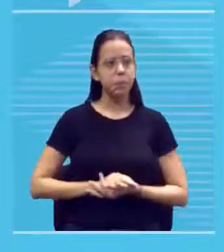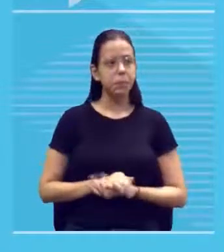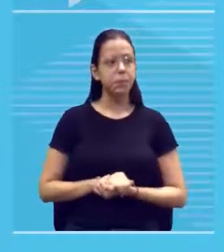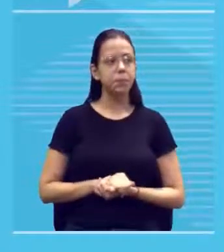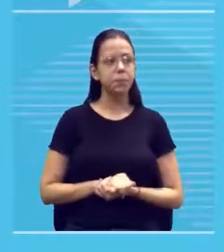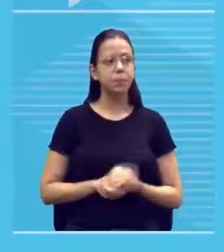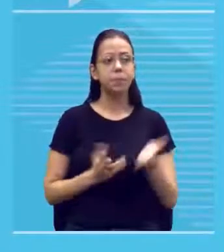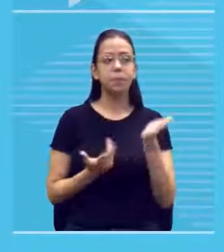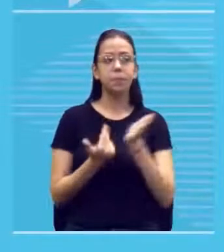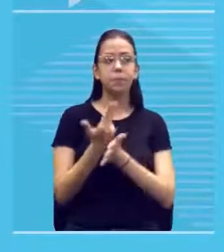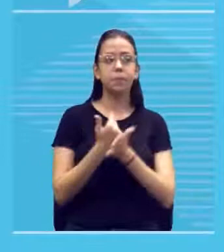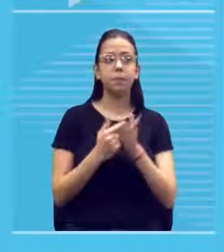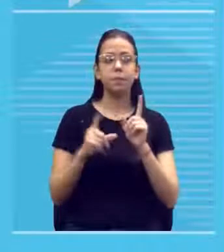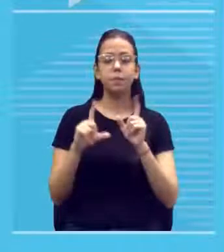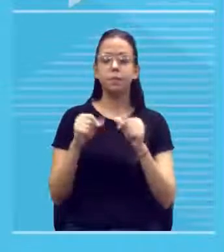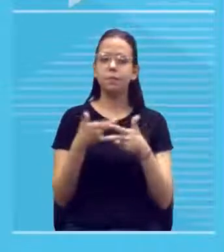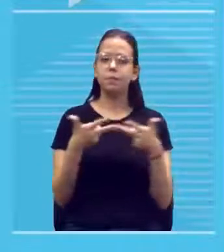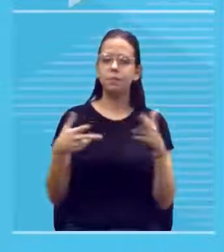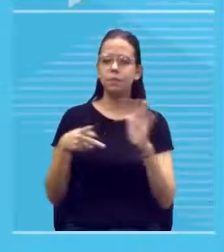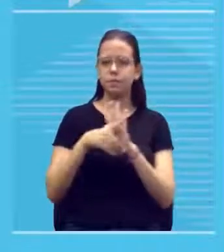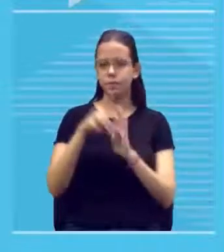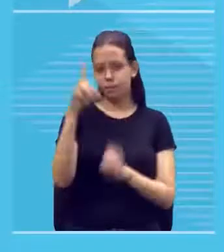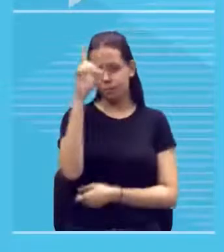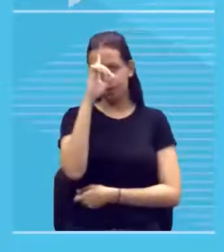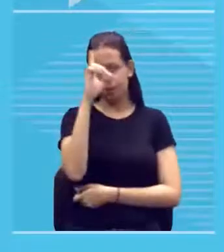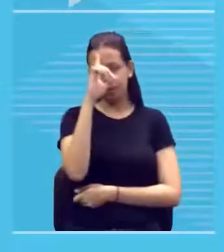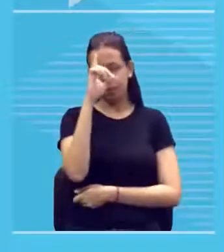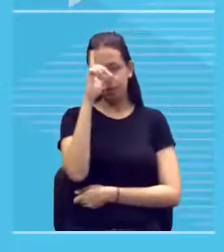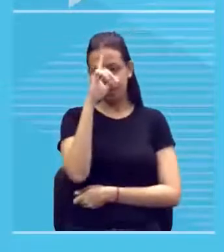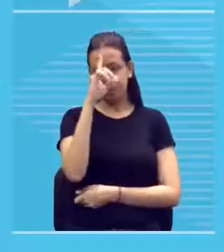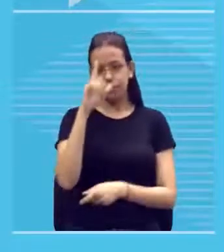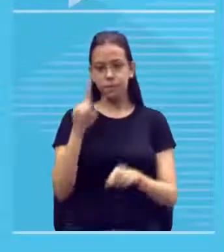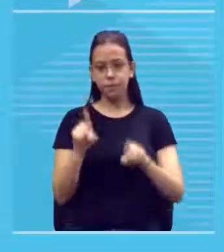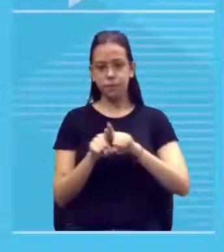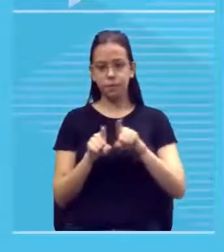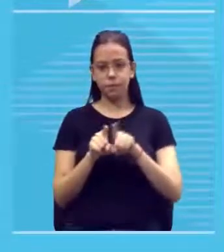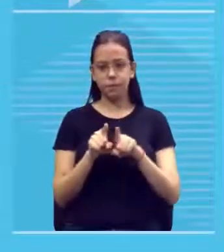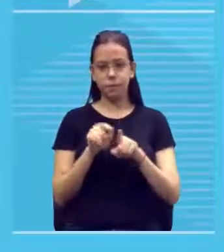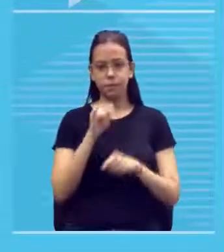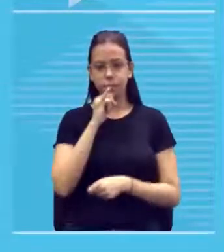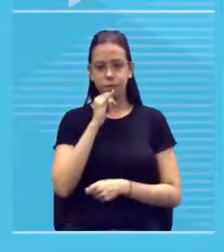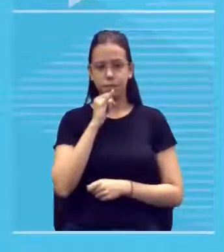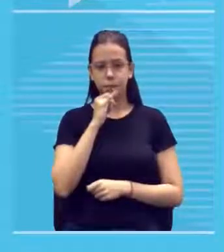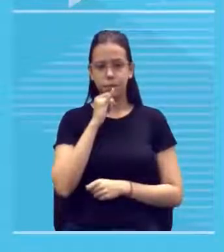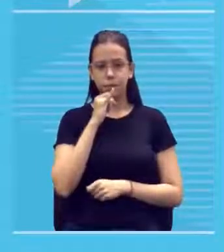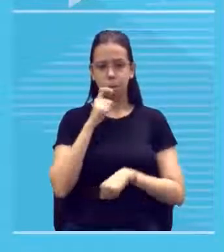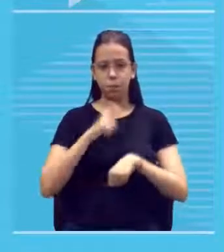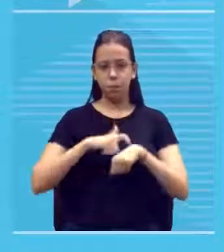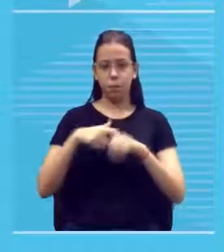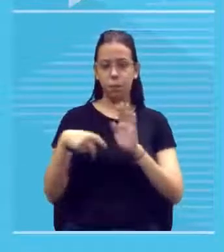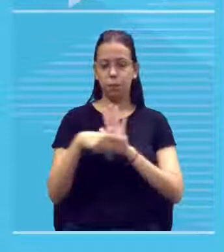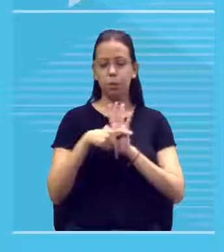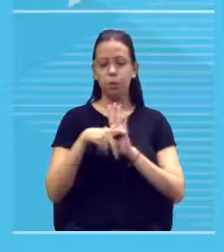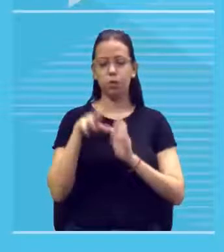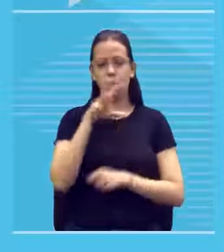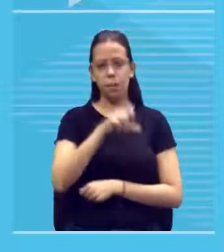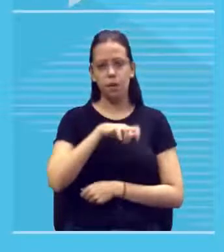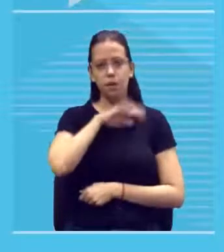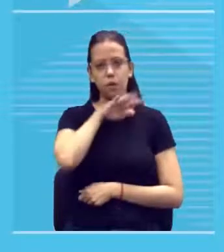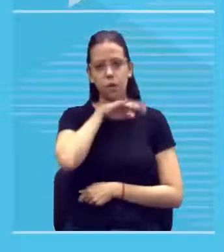pintavam o dia a dia pintavam as cenas de caça pintavam as